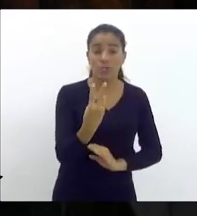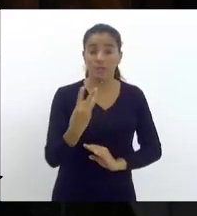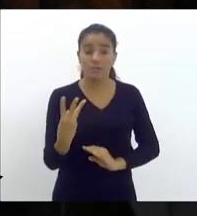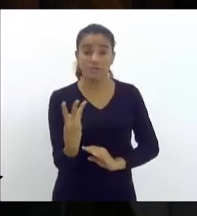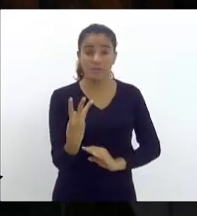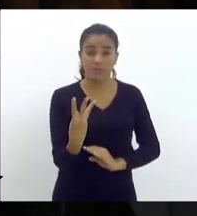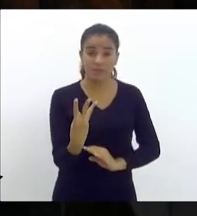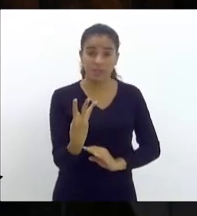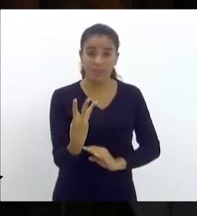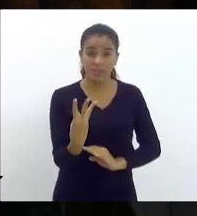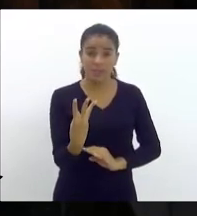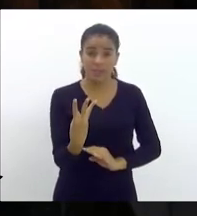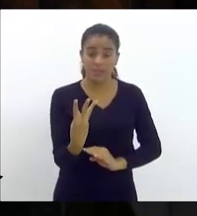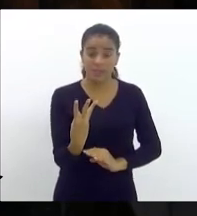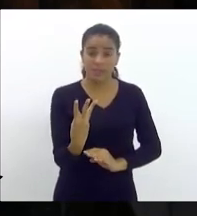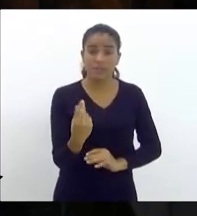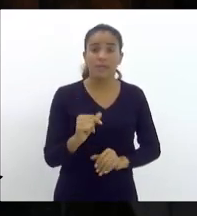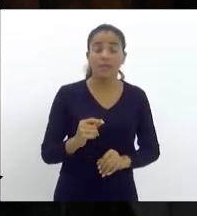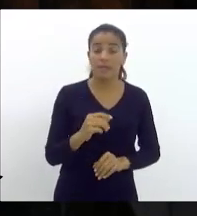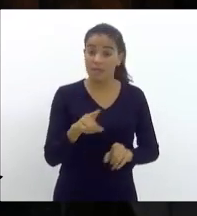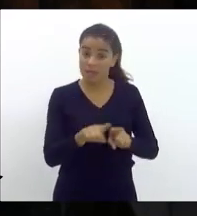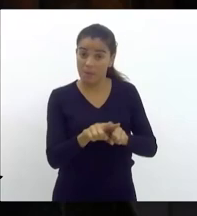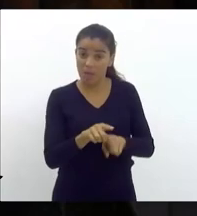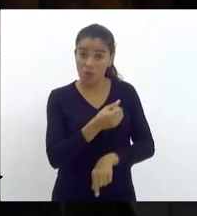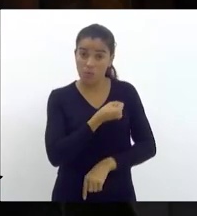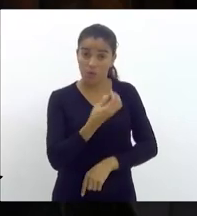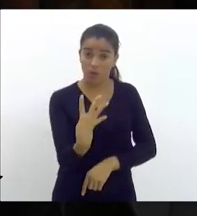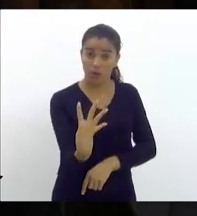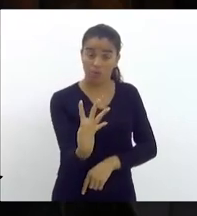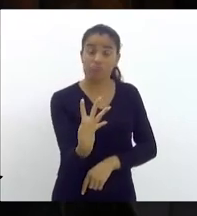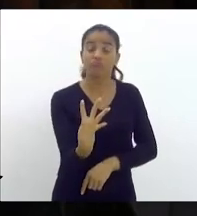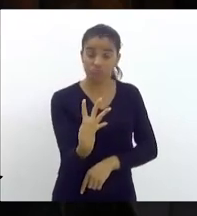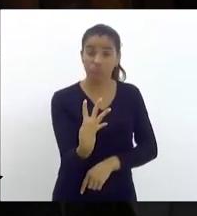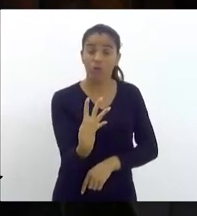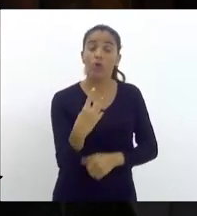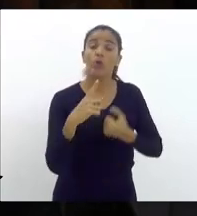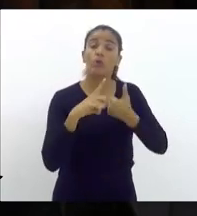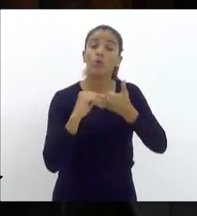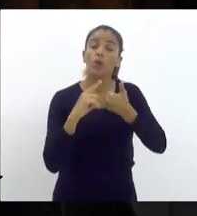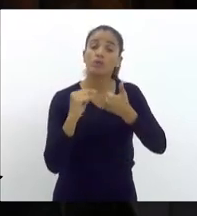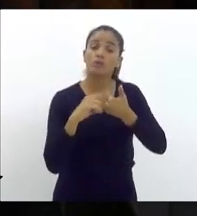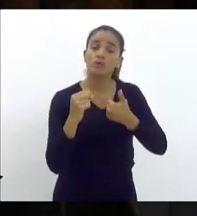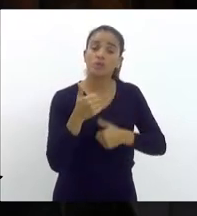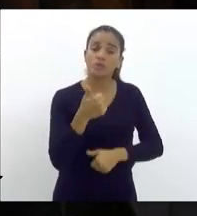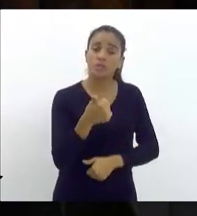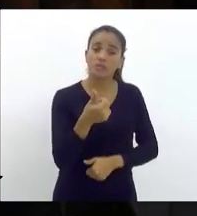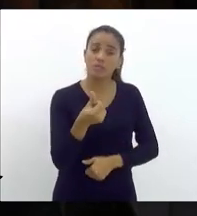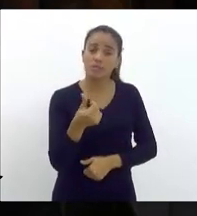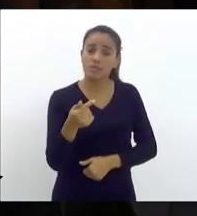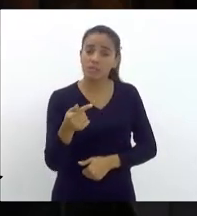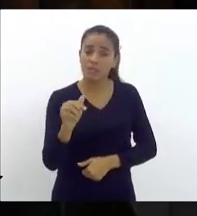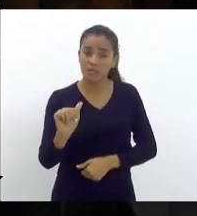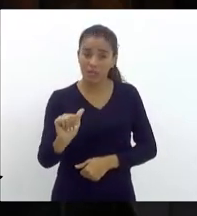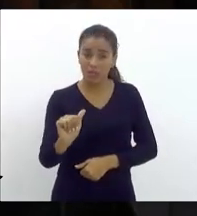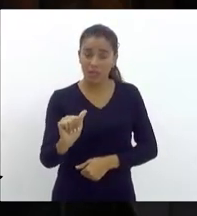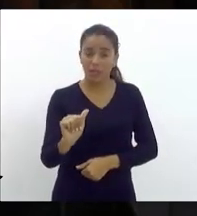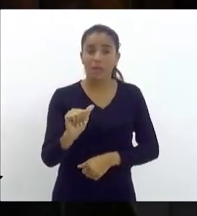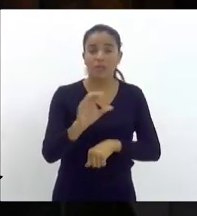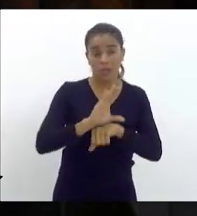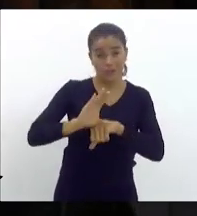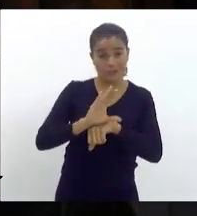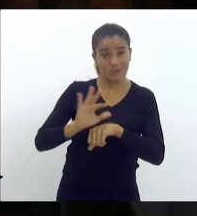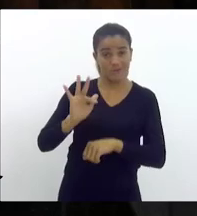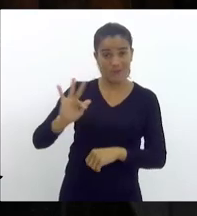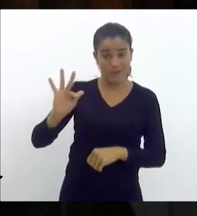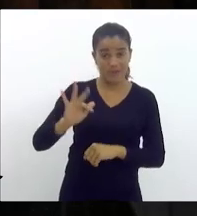e 4 do artigo 167-A da Constituição